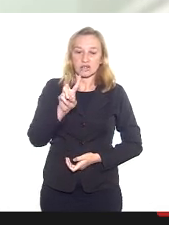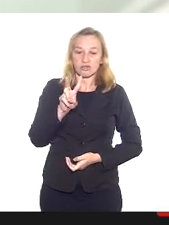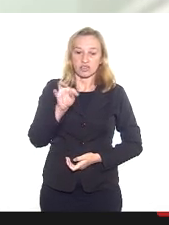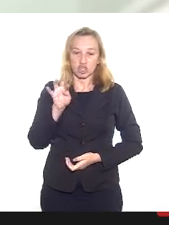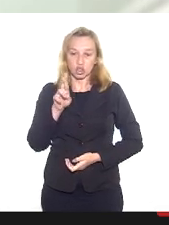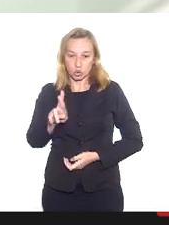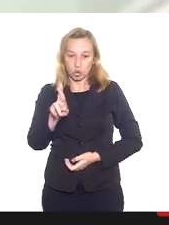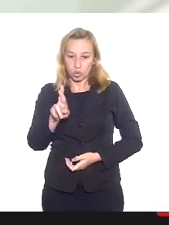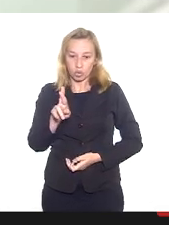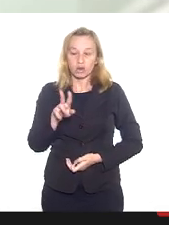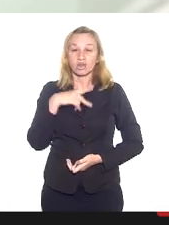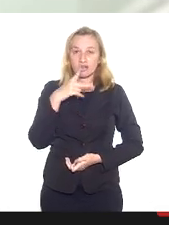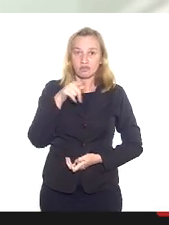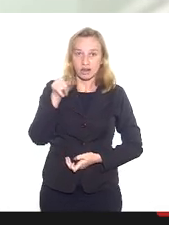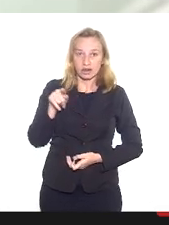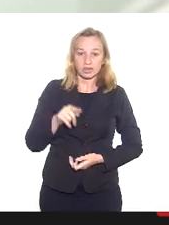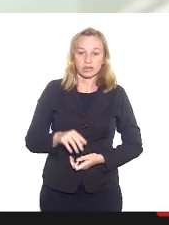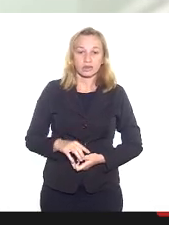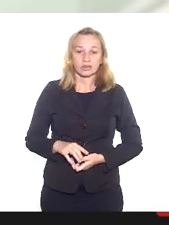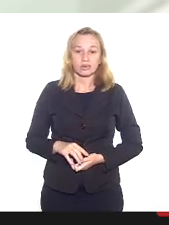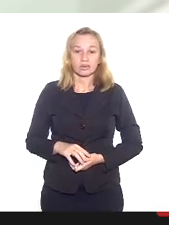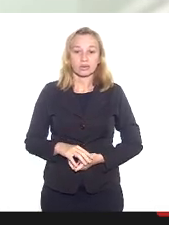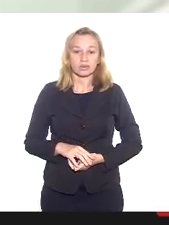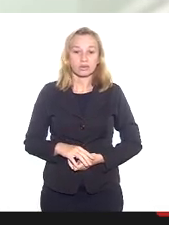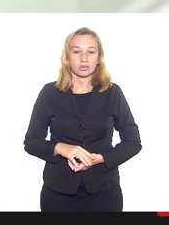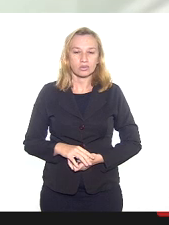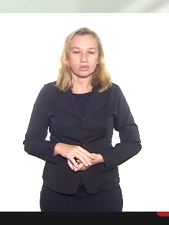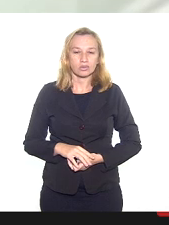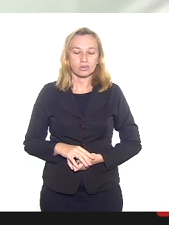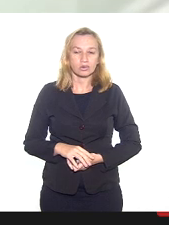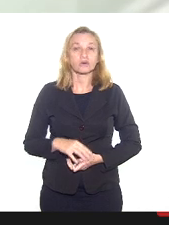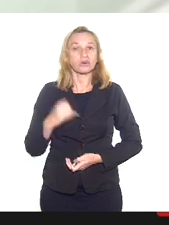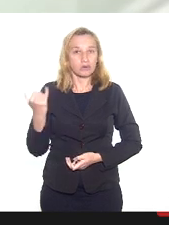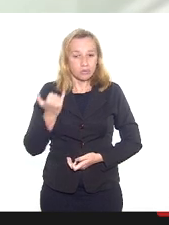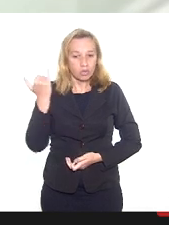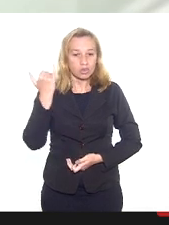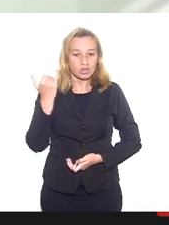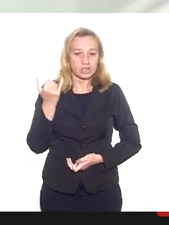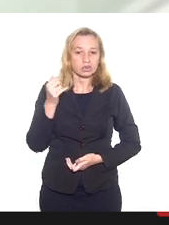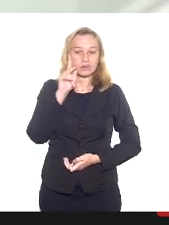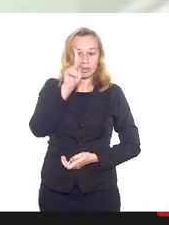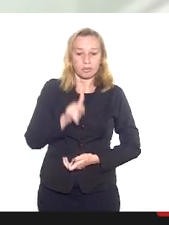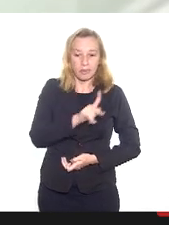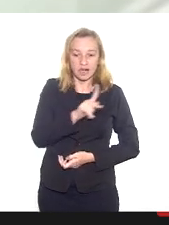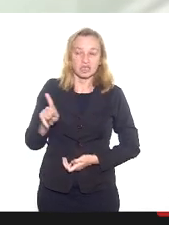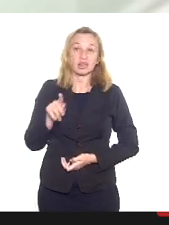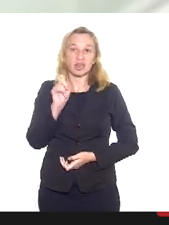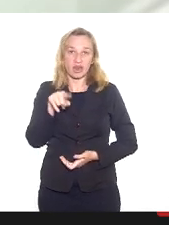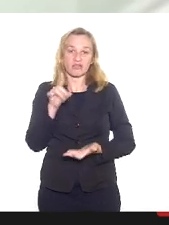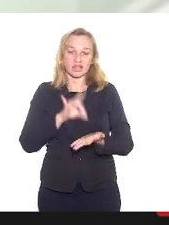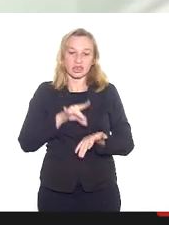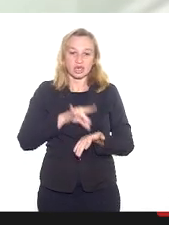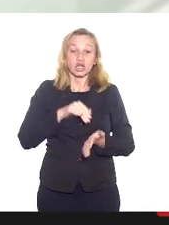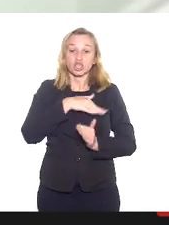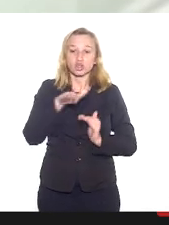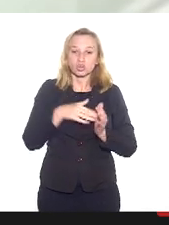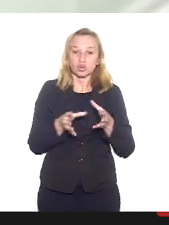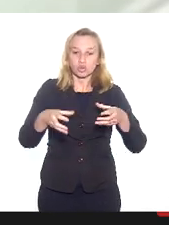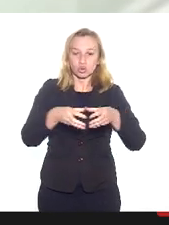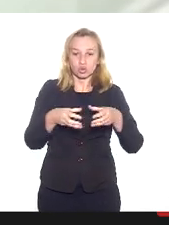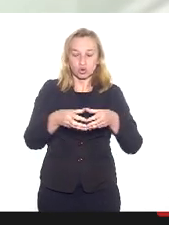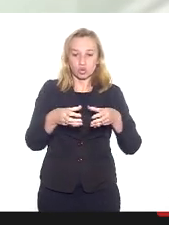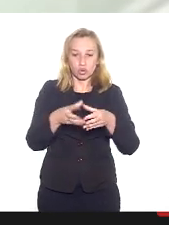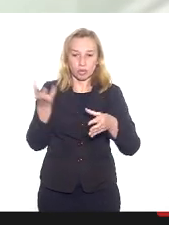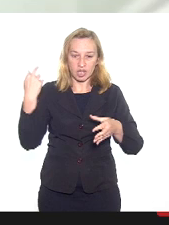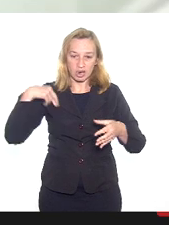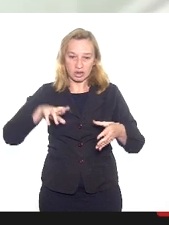que traz aí algo que eu acho excepcional, padre, e é isso mesmo. Em todos os grupos religiosos